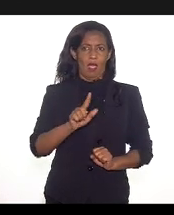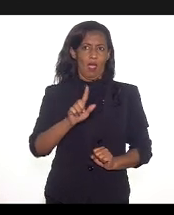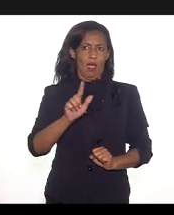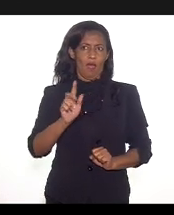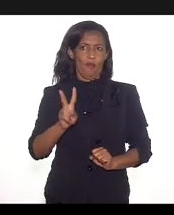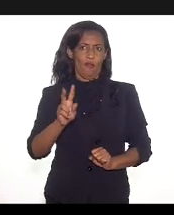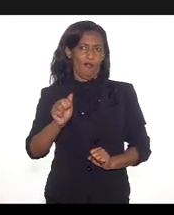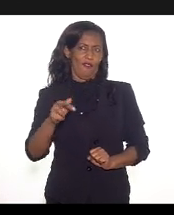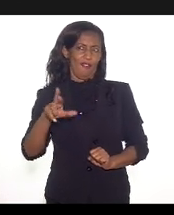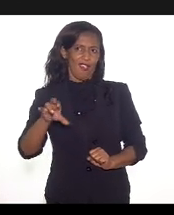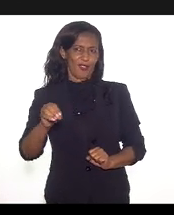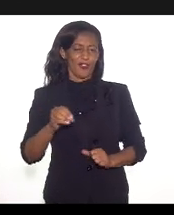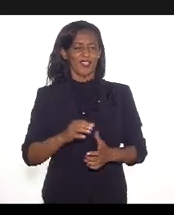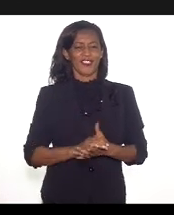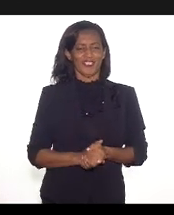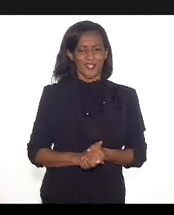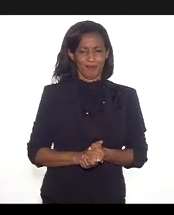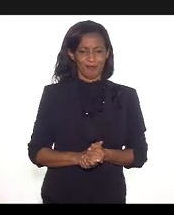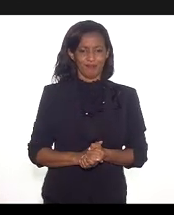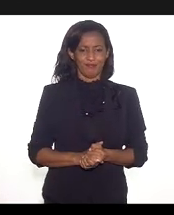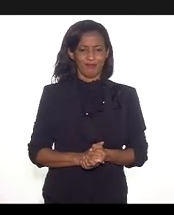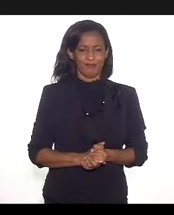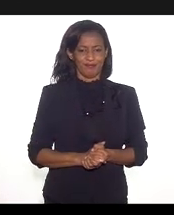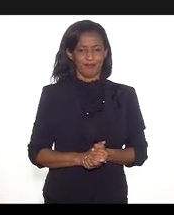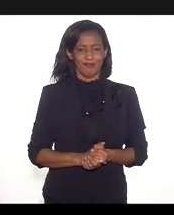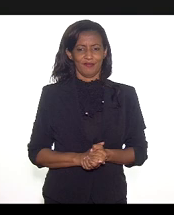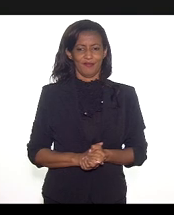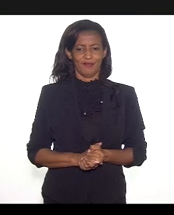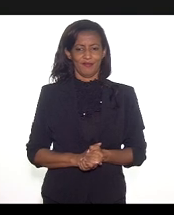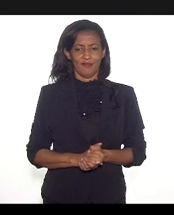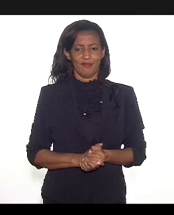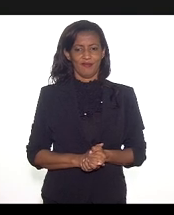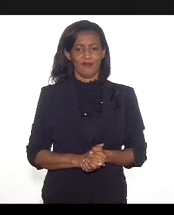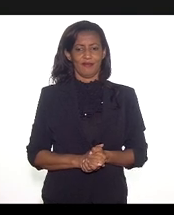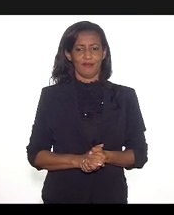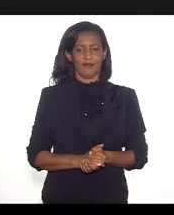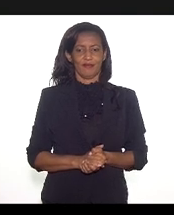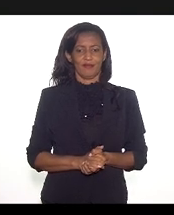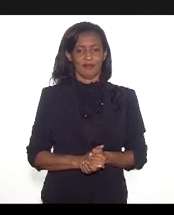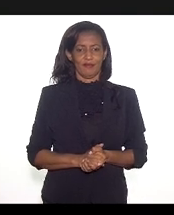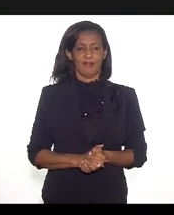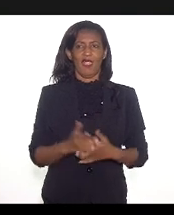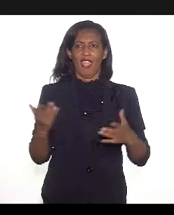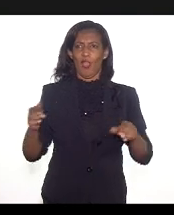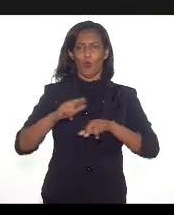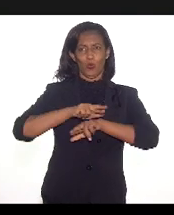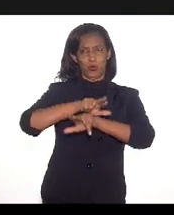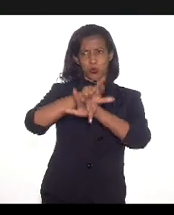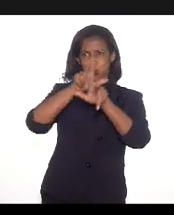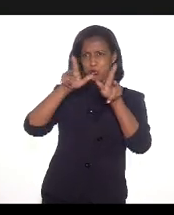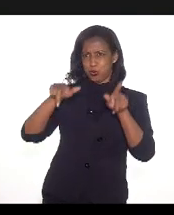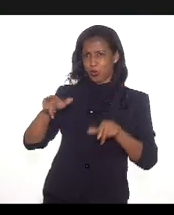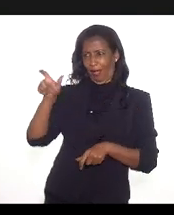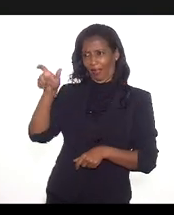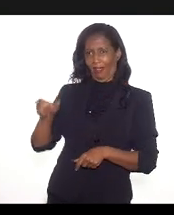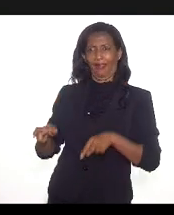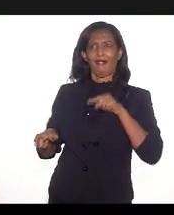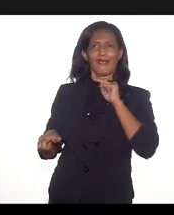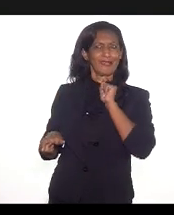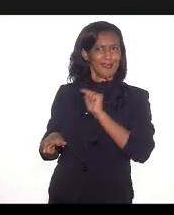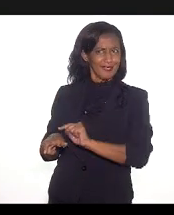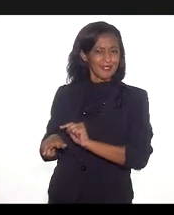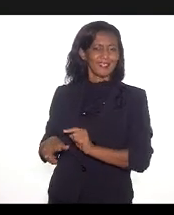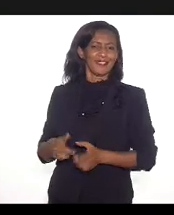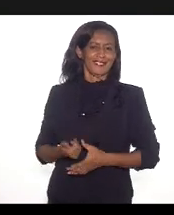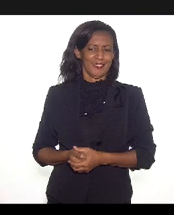várias representações, né, Álvaro? É um homem multifacetado, gente. Estamos juntos.